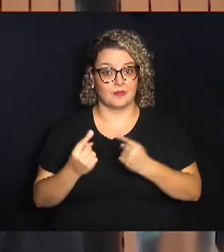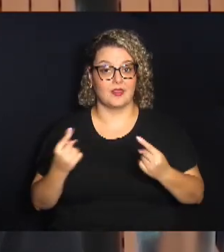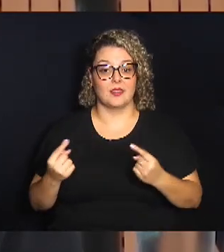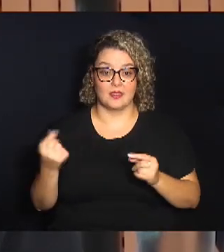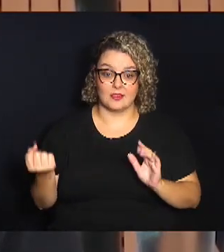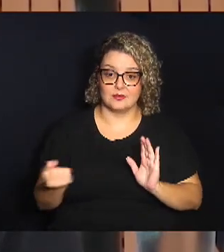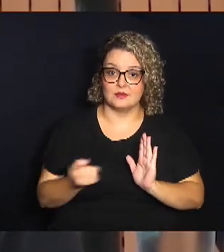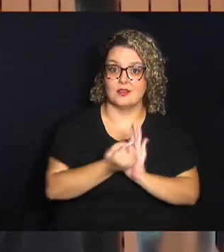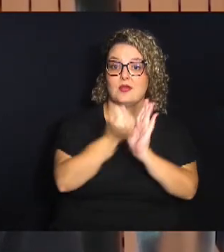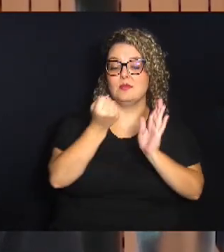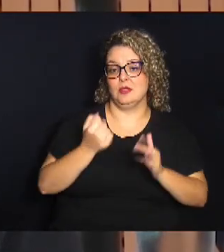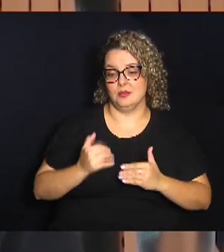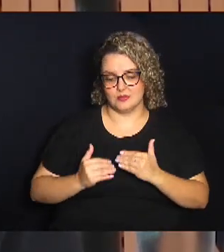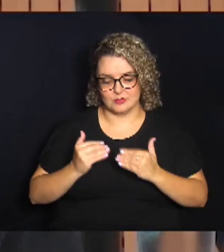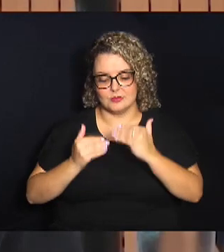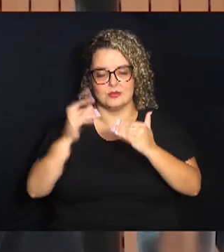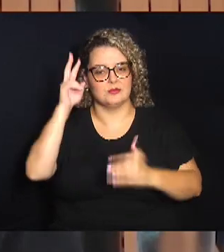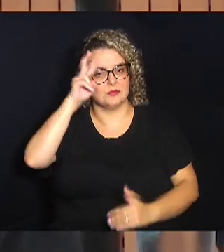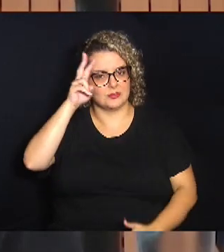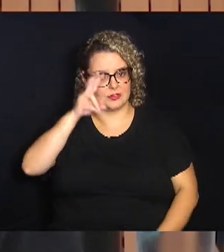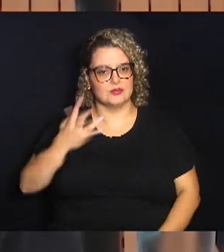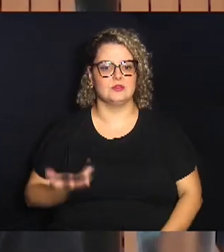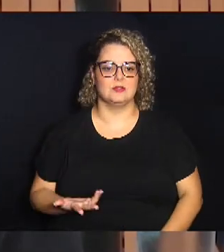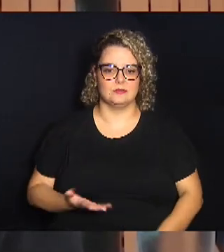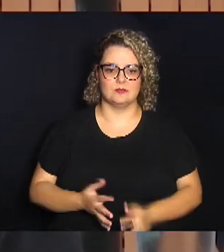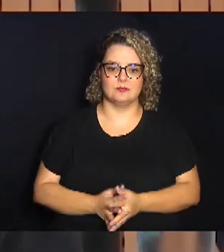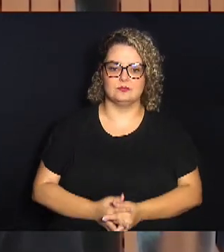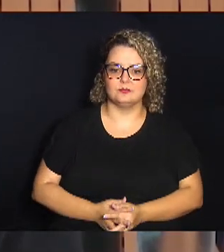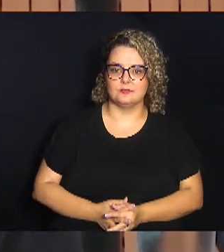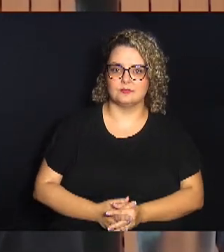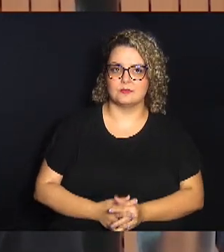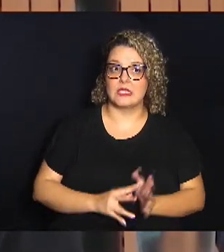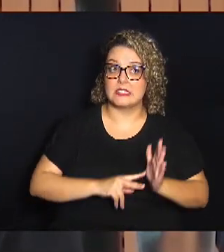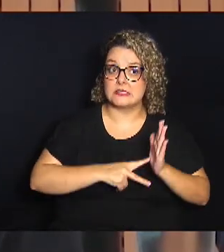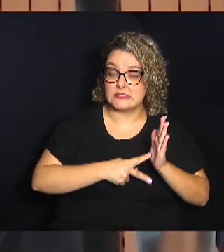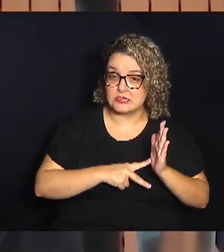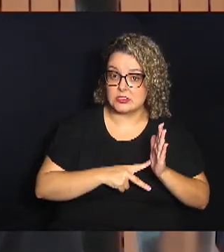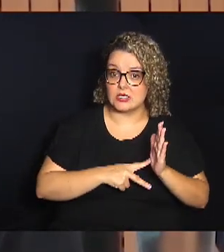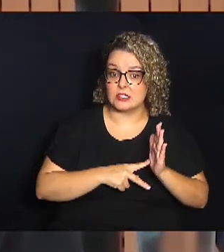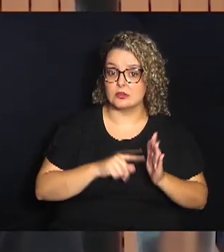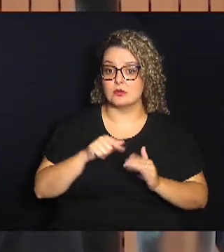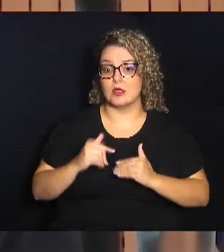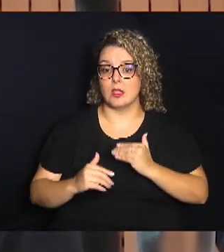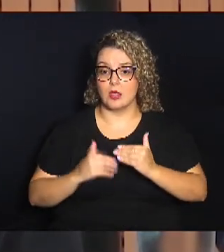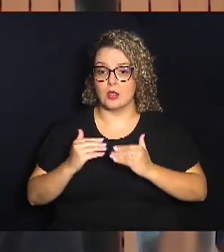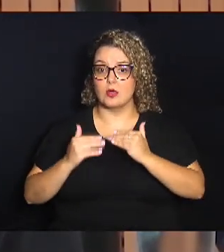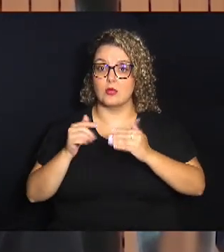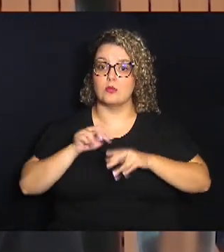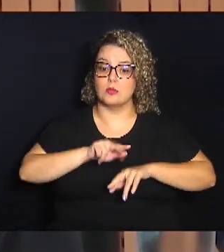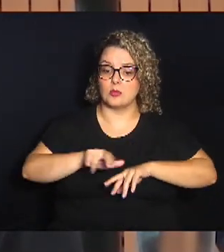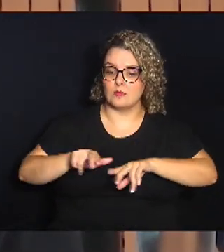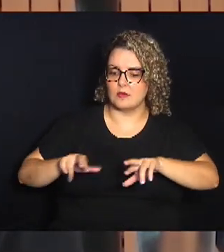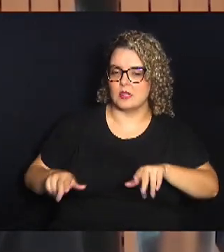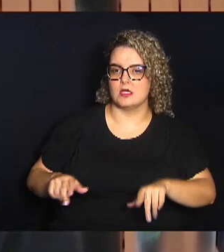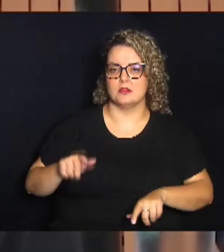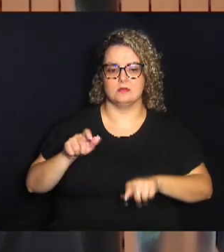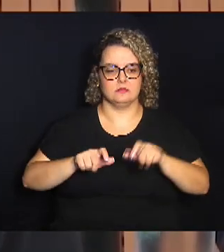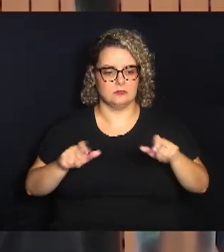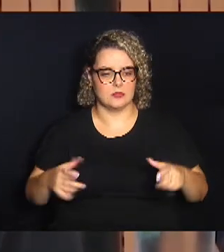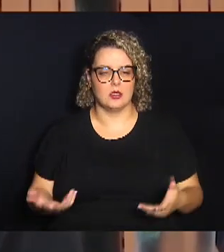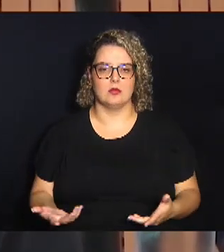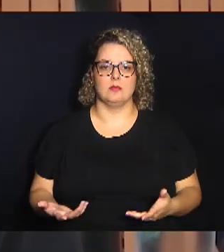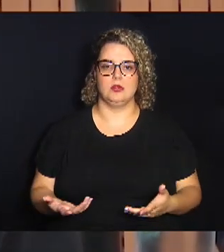marca, construiu a sua história. E o sindicato, ele é construído por várias mãos, acho que isso é